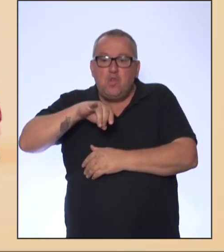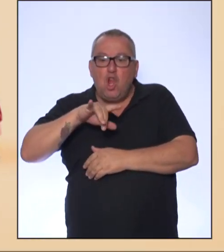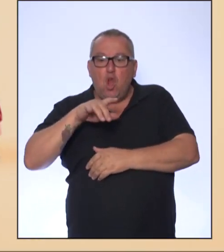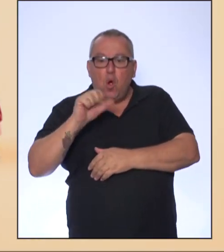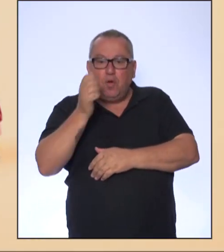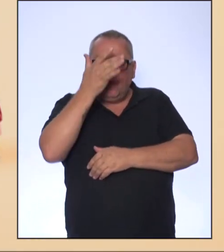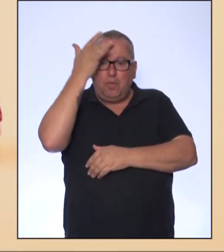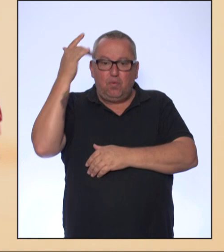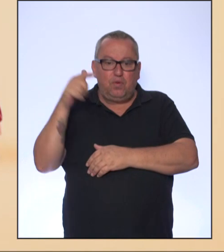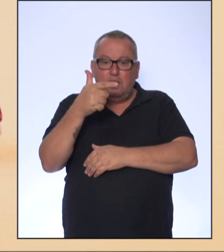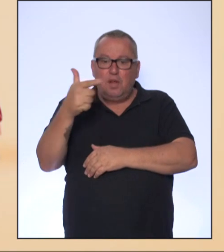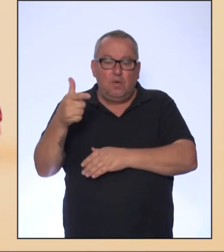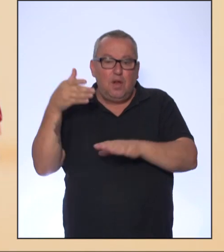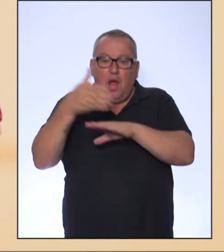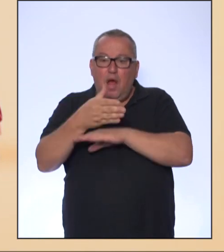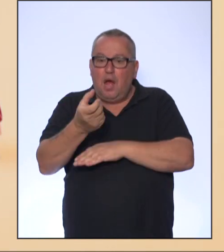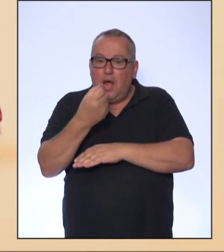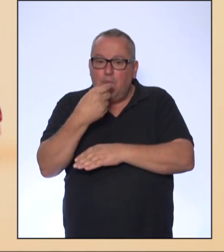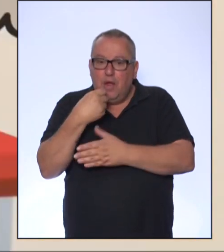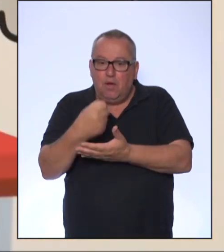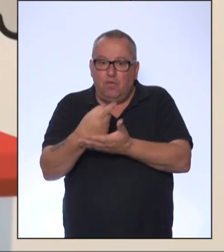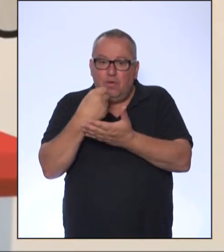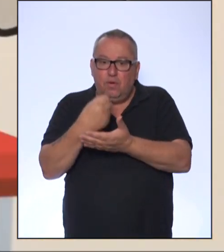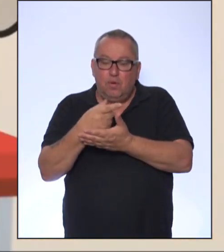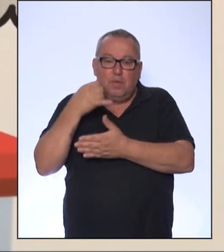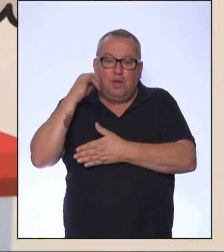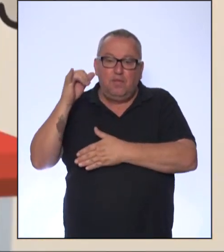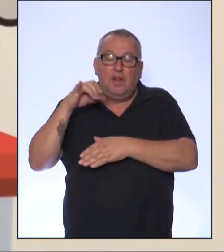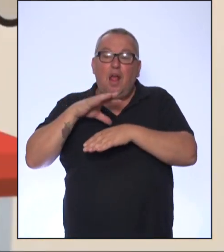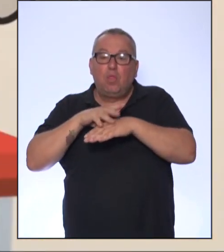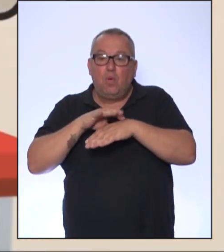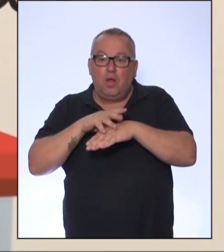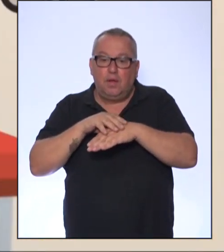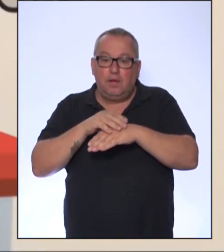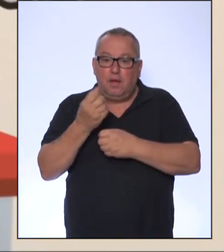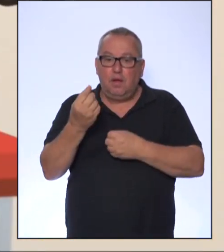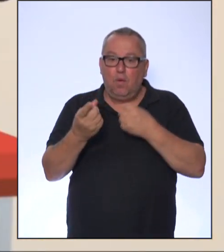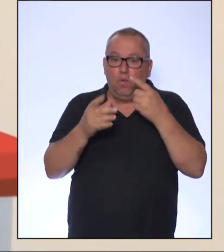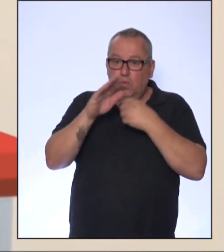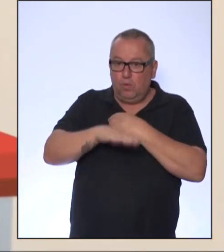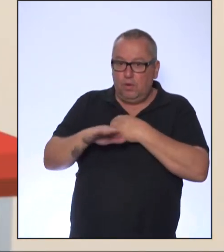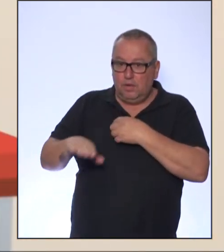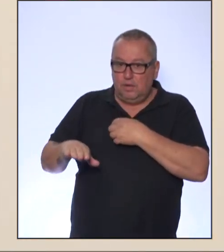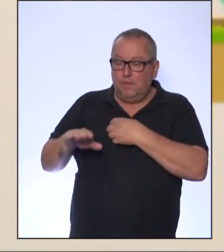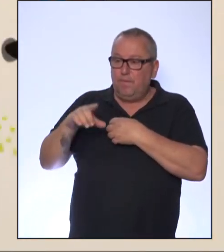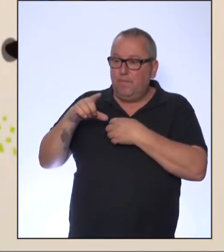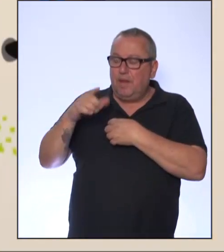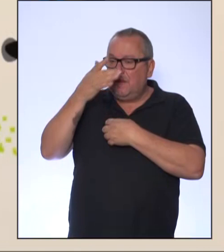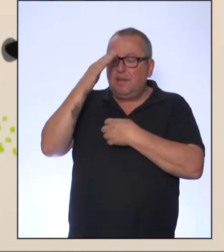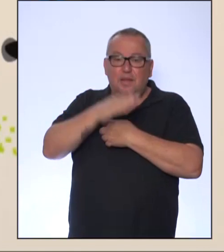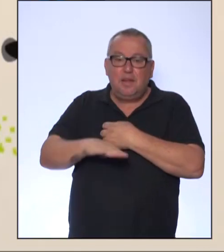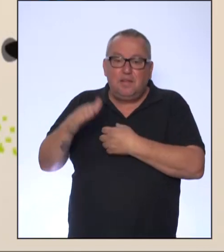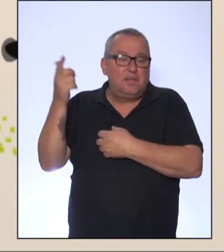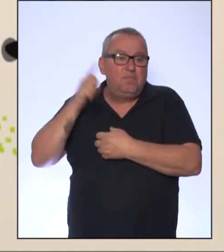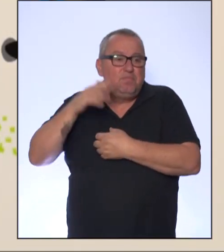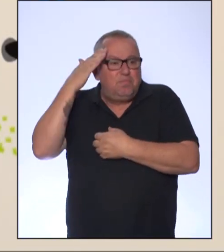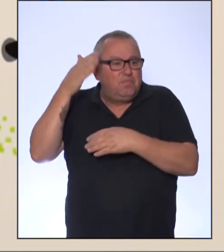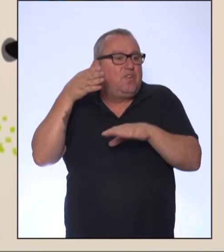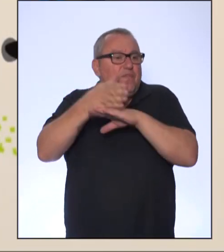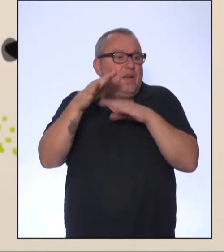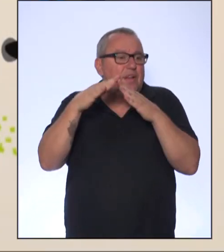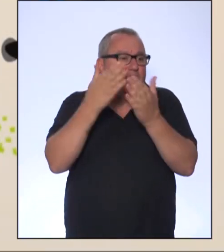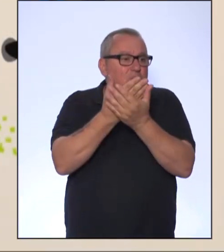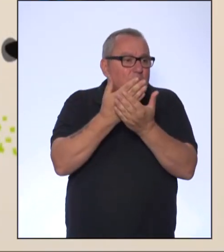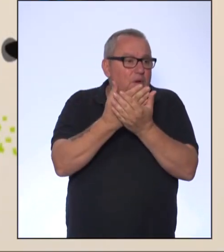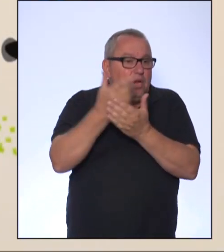aos remédios que poderiam prevenir doenças. Em alguns lugares, as crianças não entendem o motivo de ir à escola. Em outros, milhões